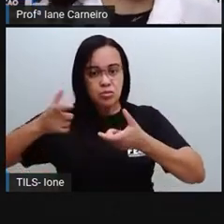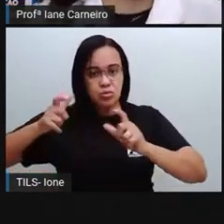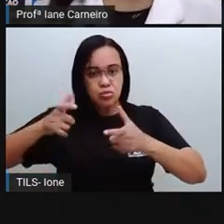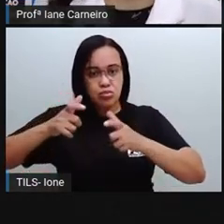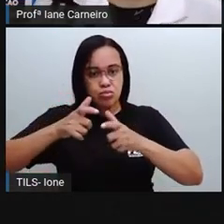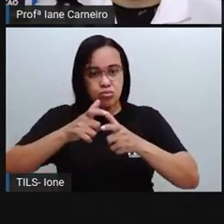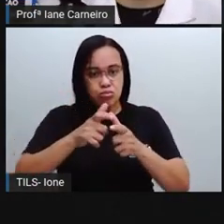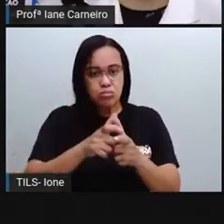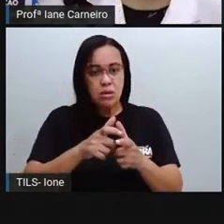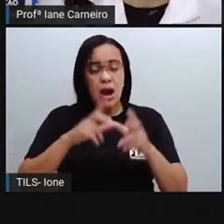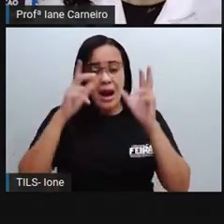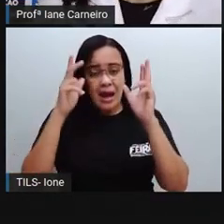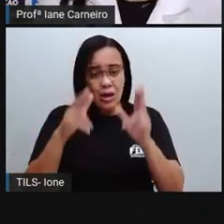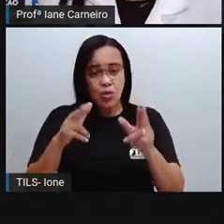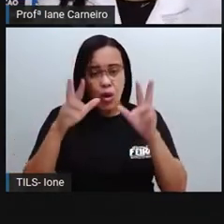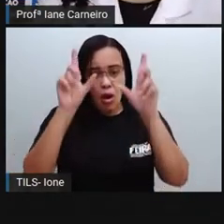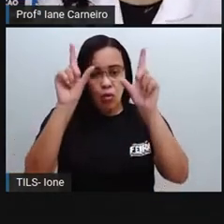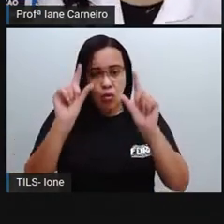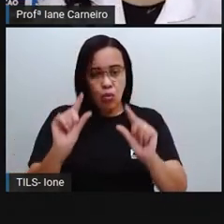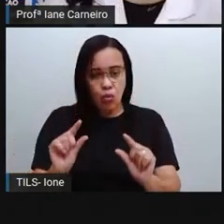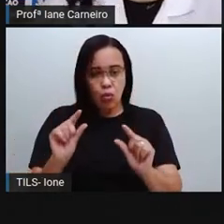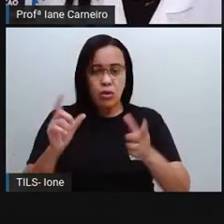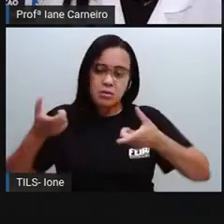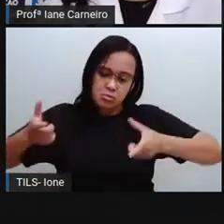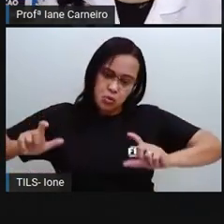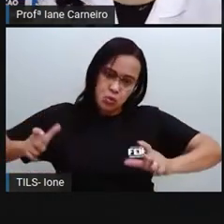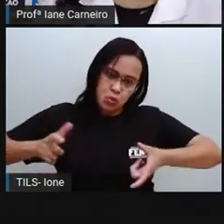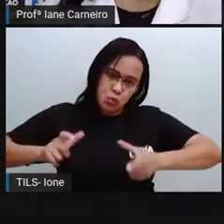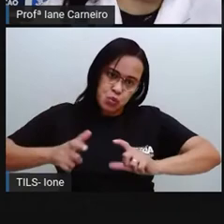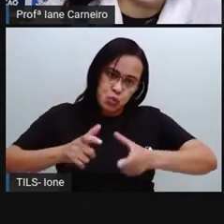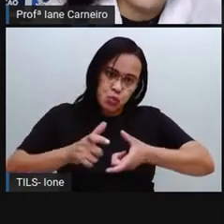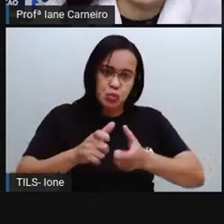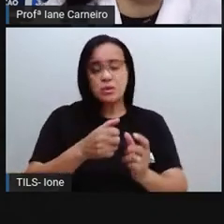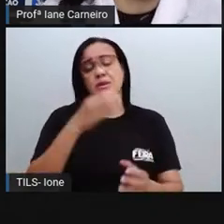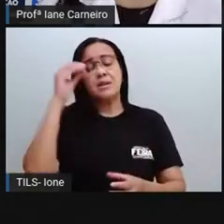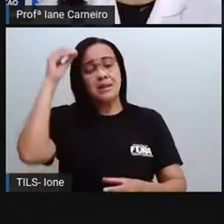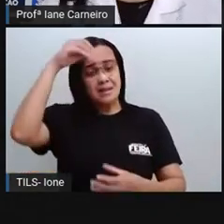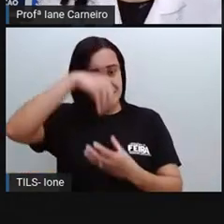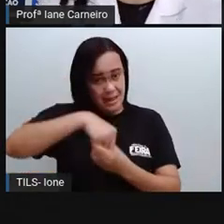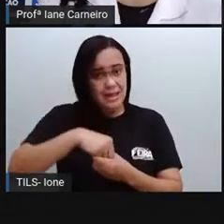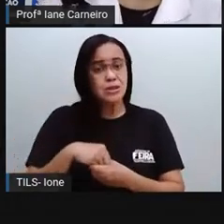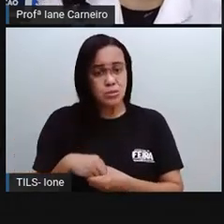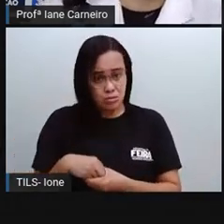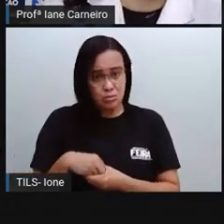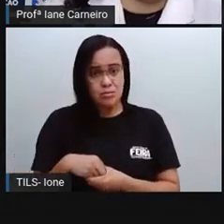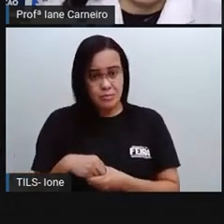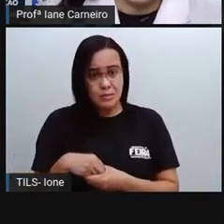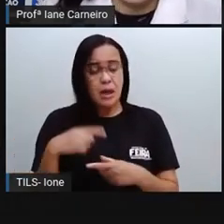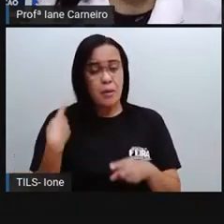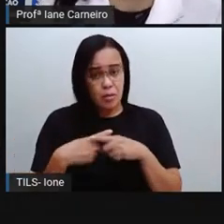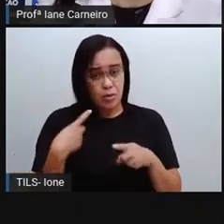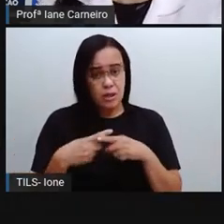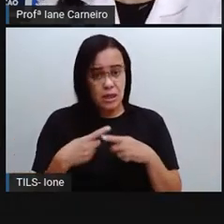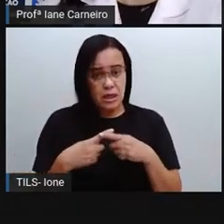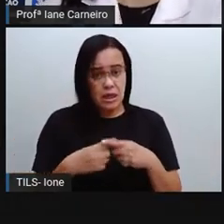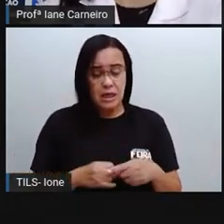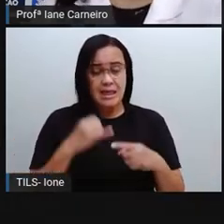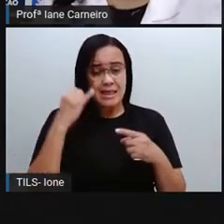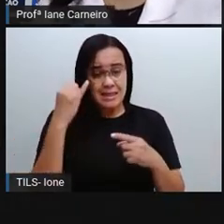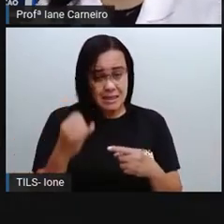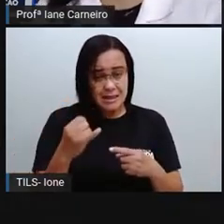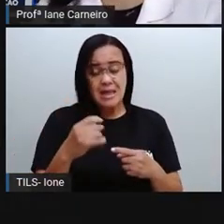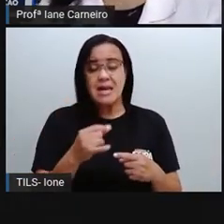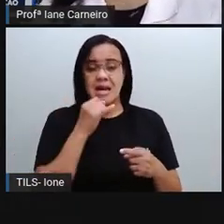foi feita uma pesquisa que fala que se a gente não cuidar da poluição nos mares, pode